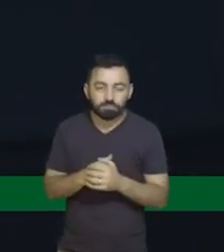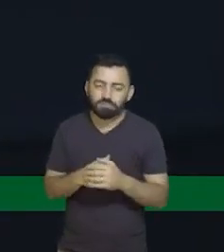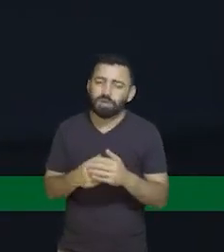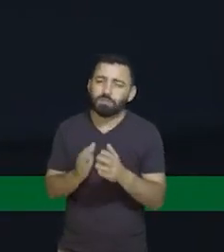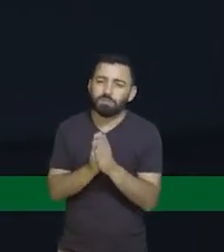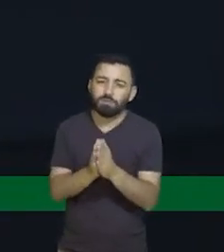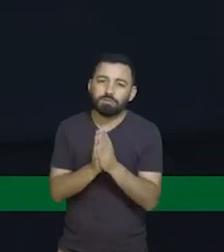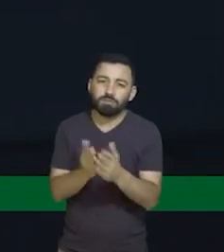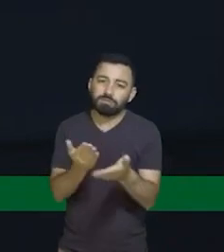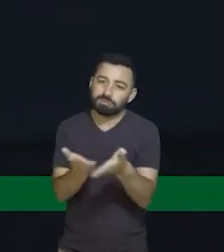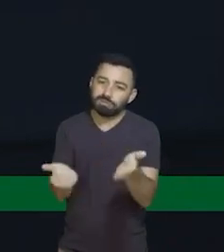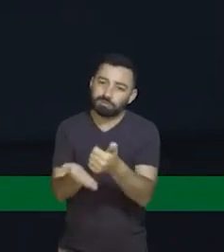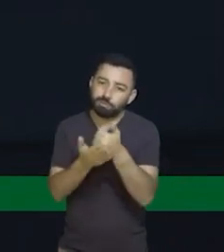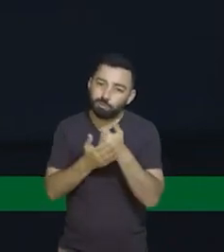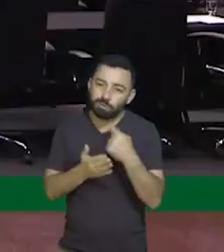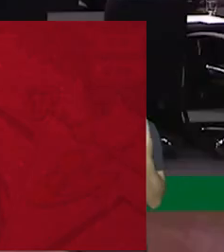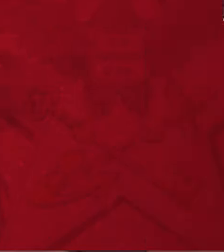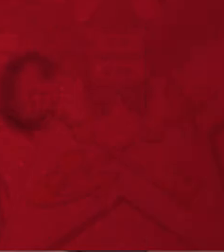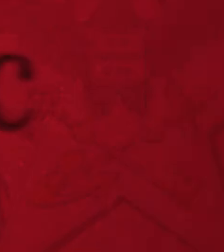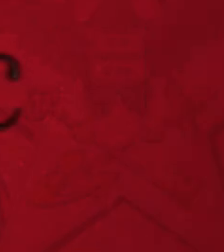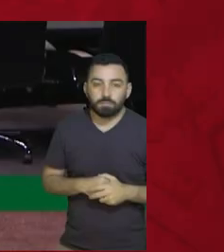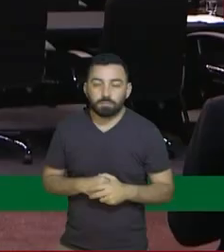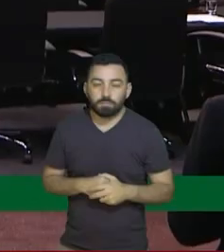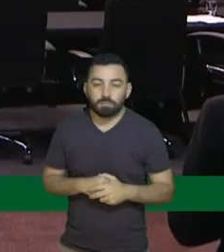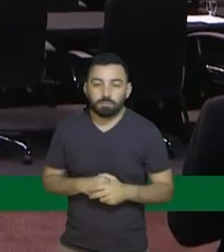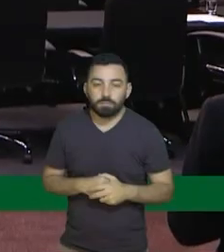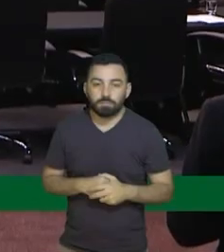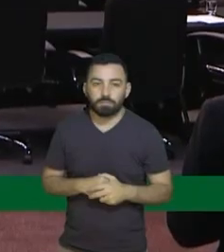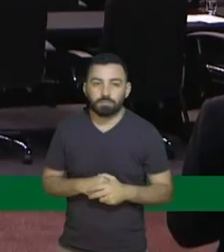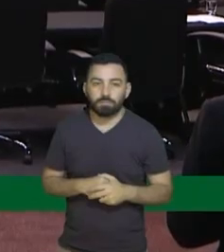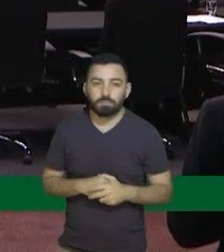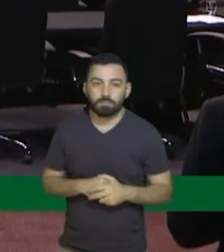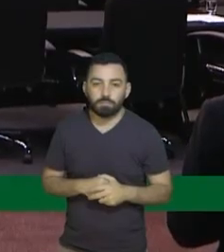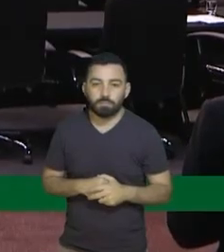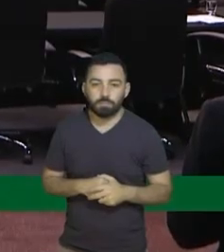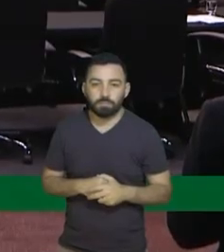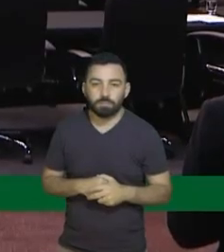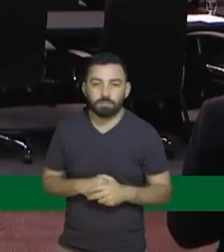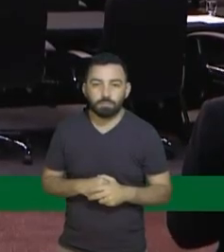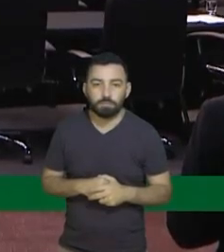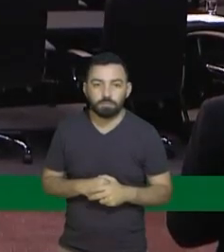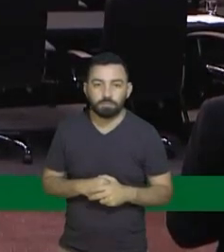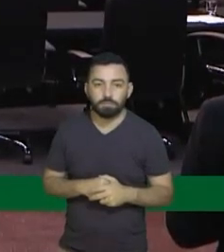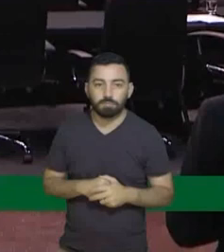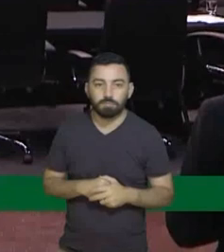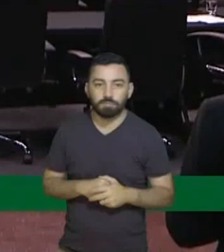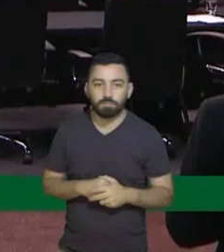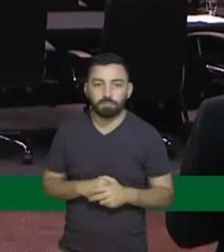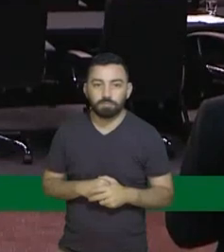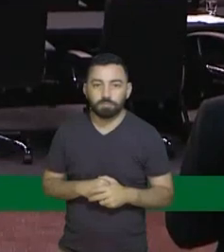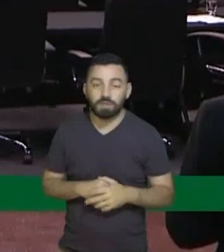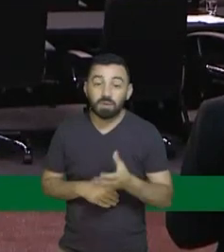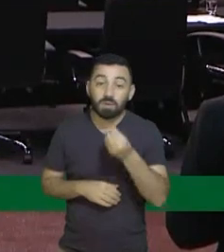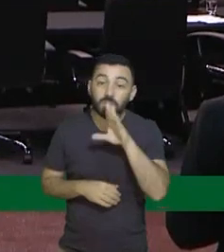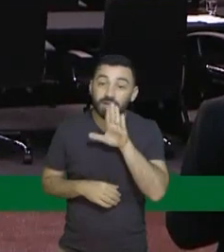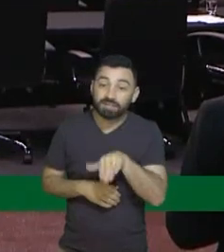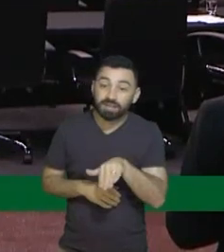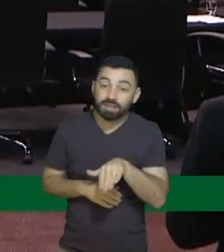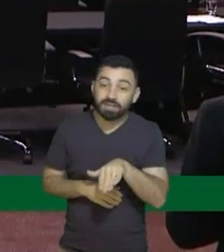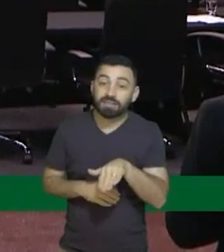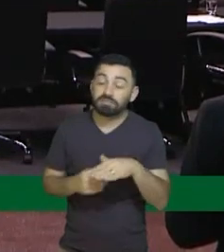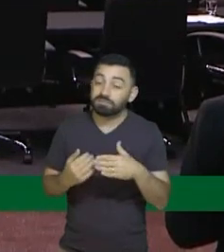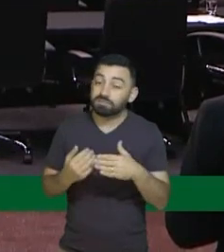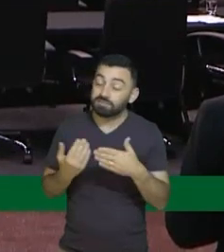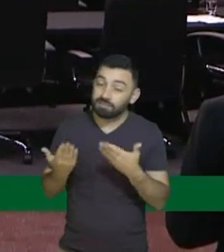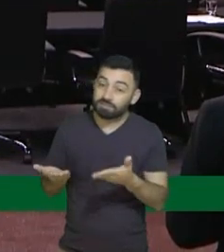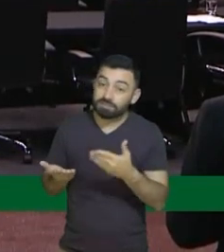possamos continuar transformando vidas. Em seguida, José Lindomar Rosa apresentou o grupo de produtores de vime